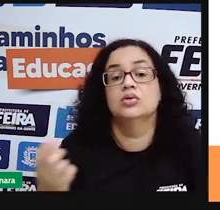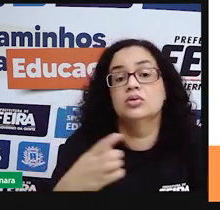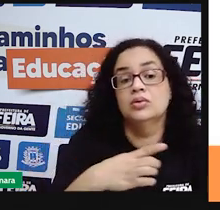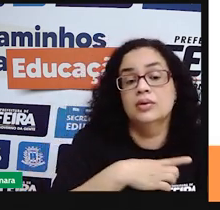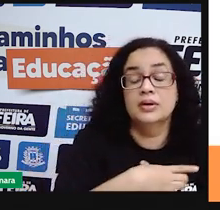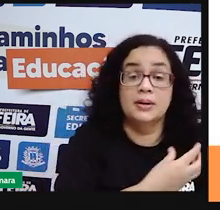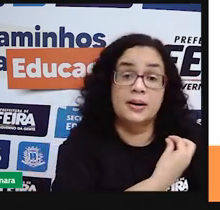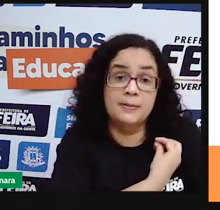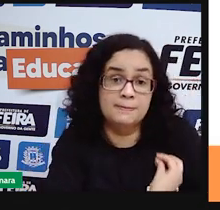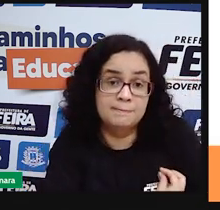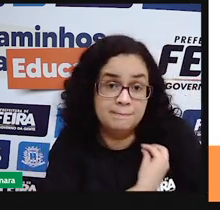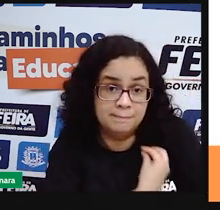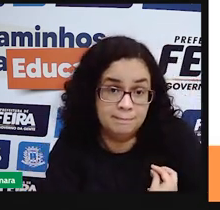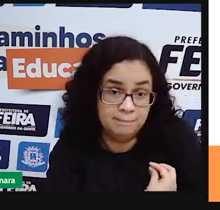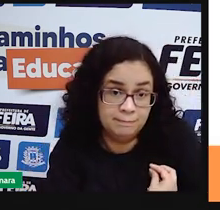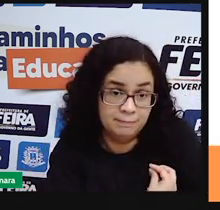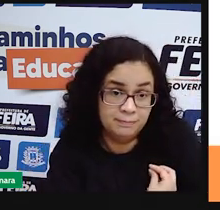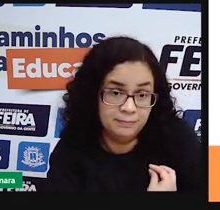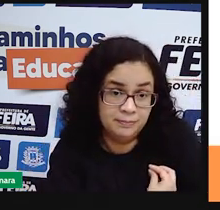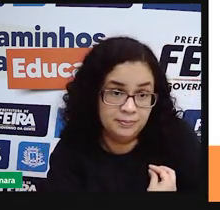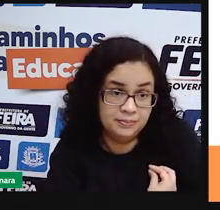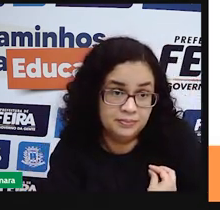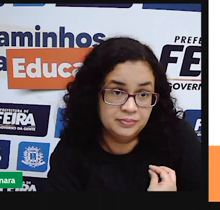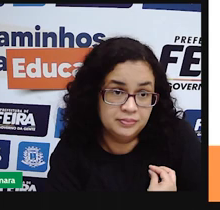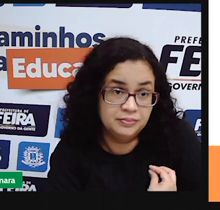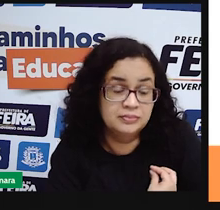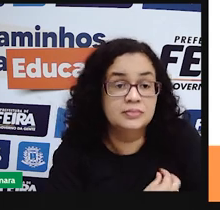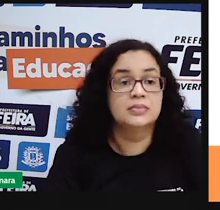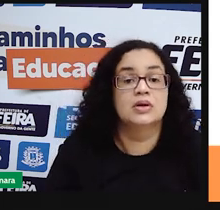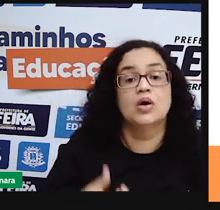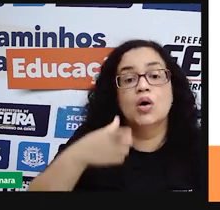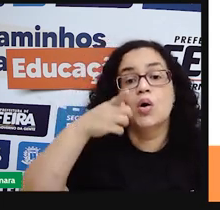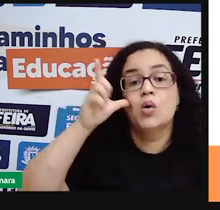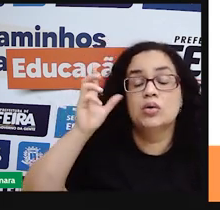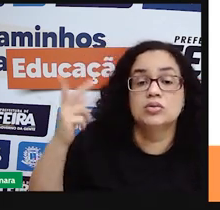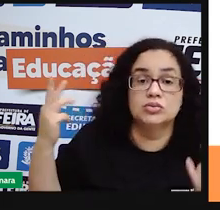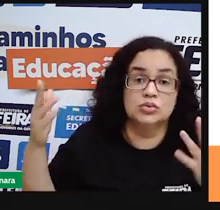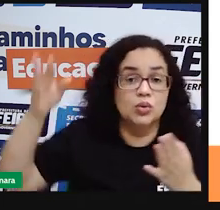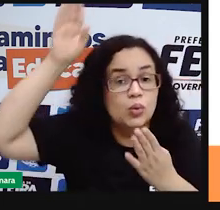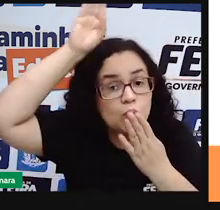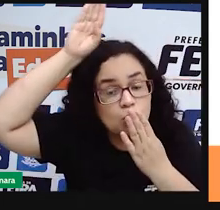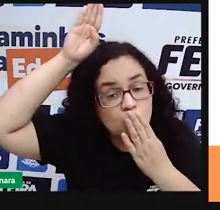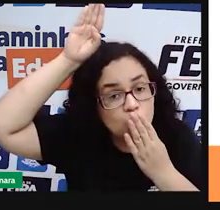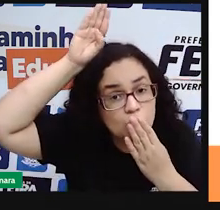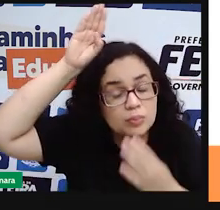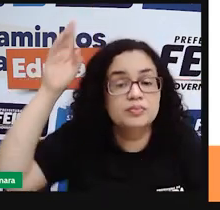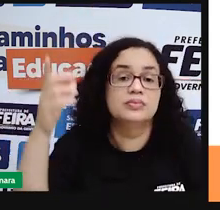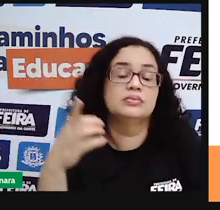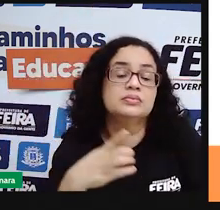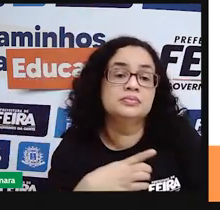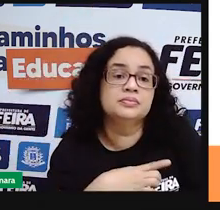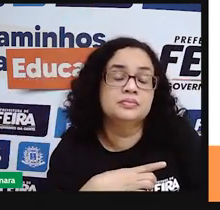do índio do indígena homem né da indígena mulher então tem algumas